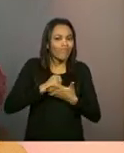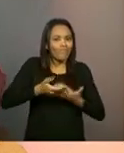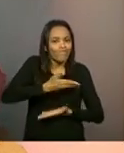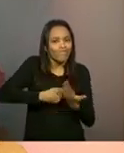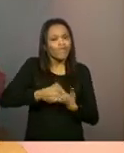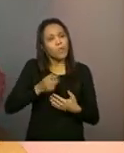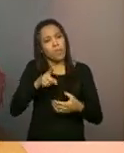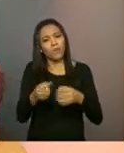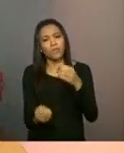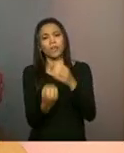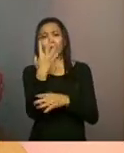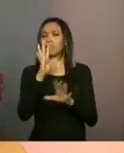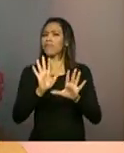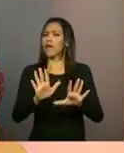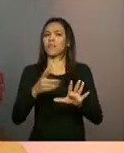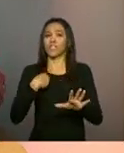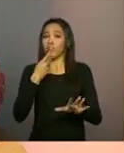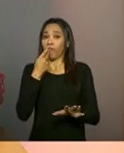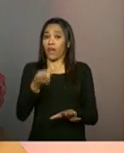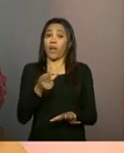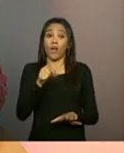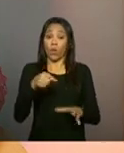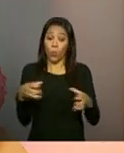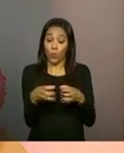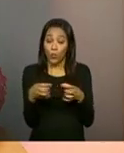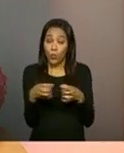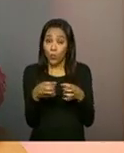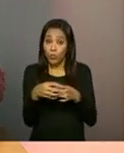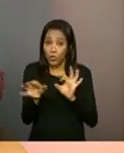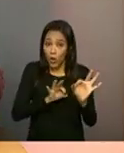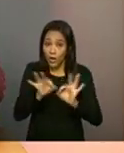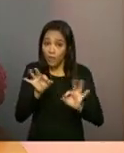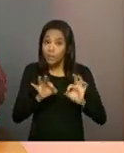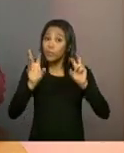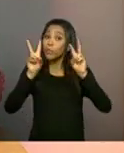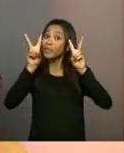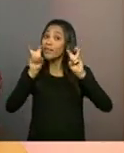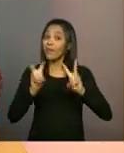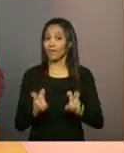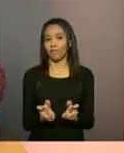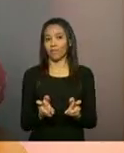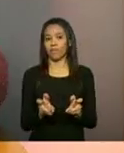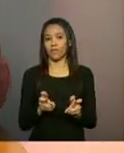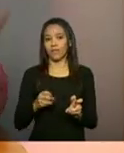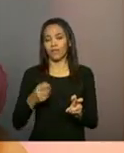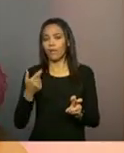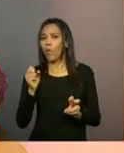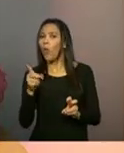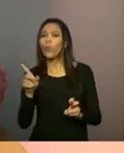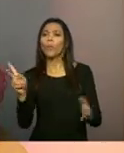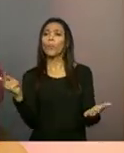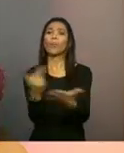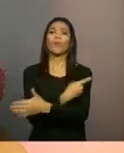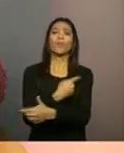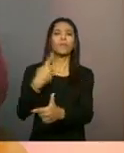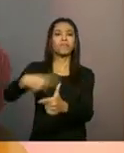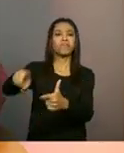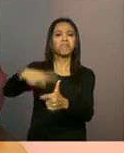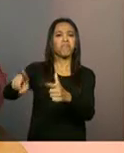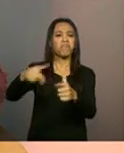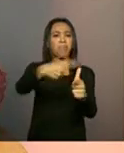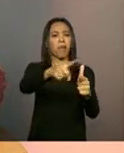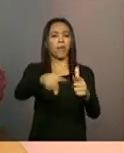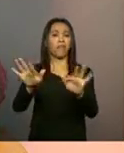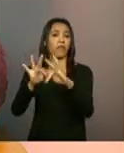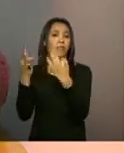criado, mas a gente diz que os grupos, eles são temáticos por assuntos ou de acordo com as vulnerabilidades daquele território. Então,